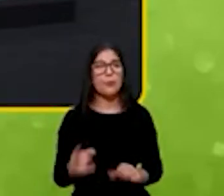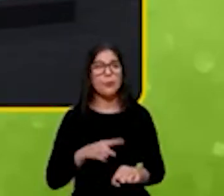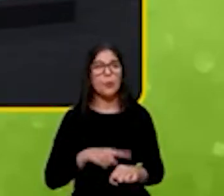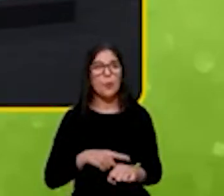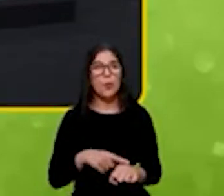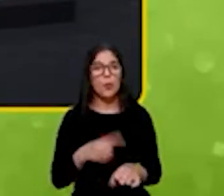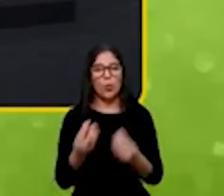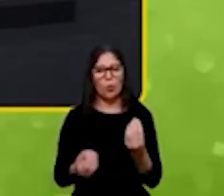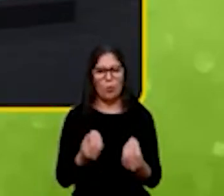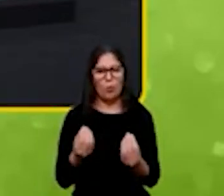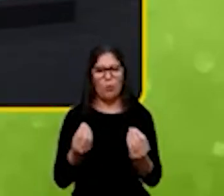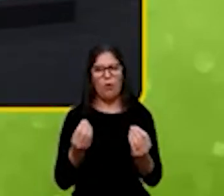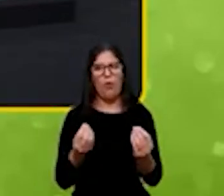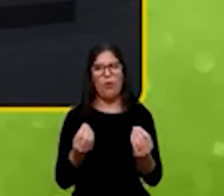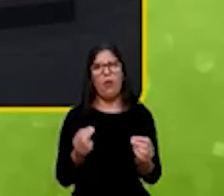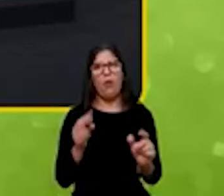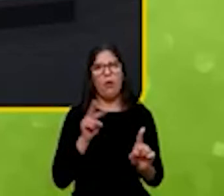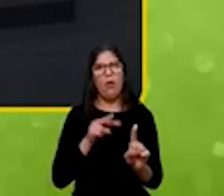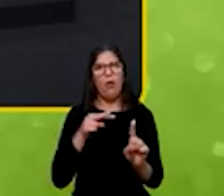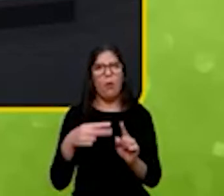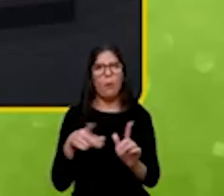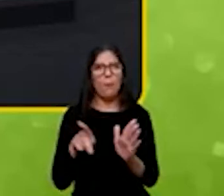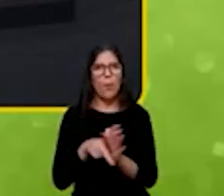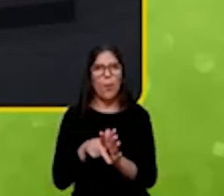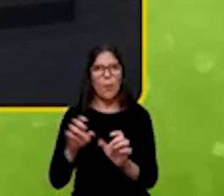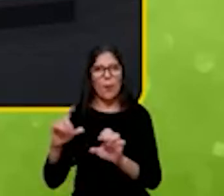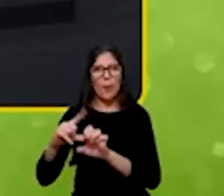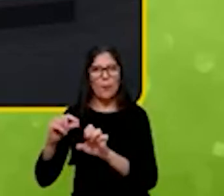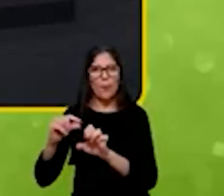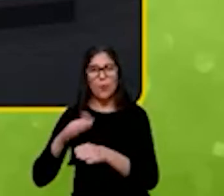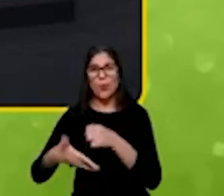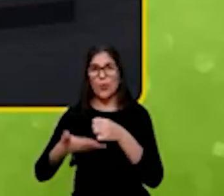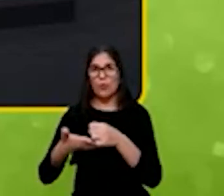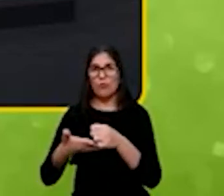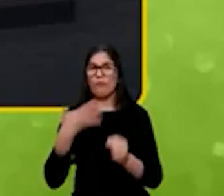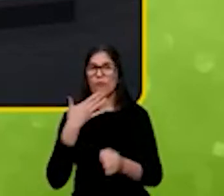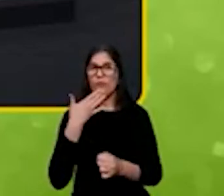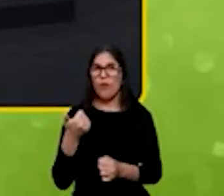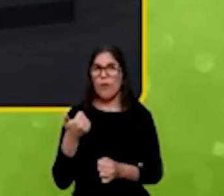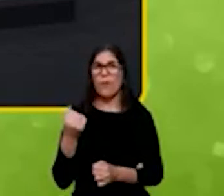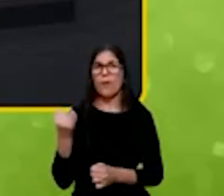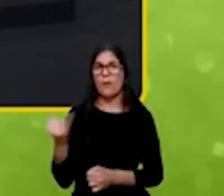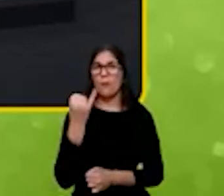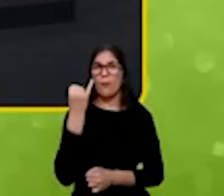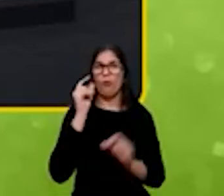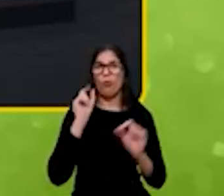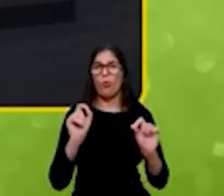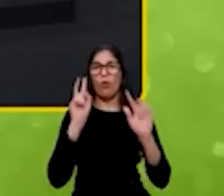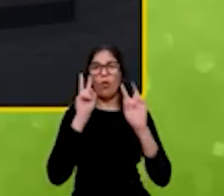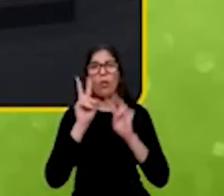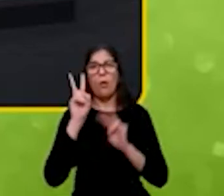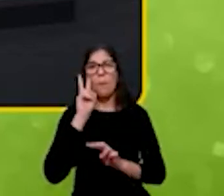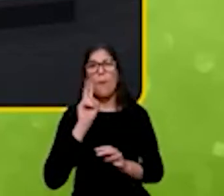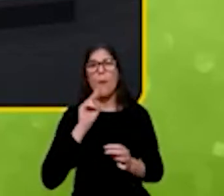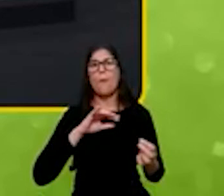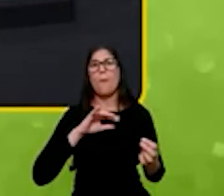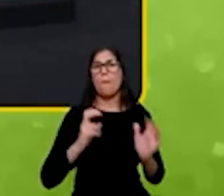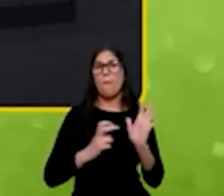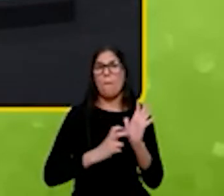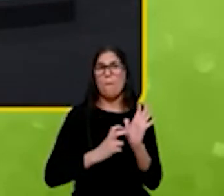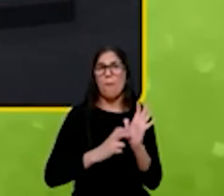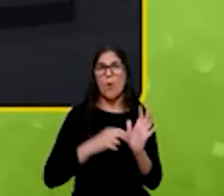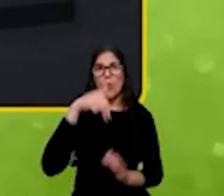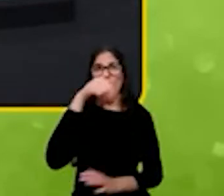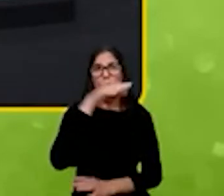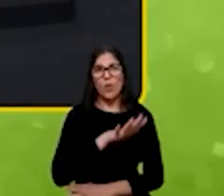do empreendedorismo sustentável e vale a pena sempre lembrar o nosso BNDES o Banco Nacional Desenvolvimento